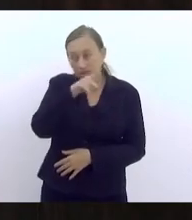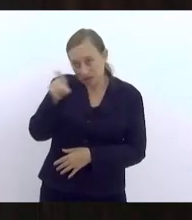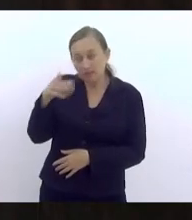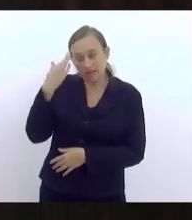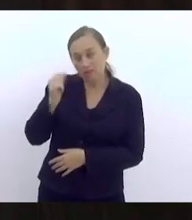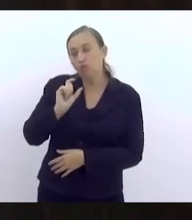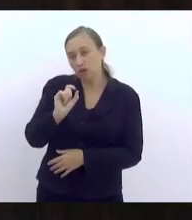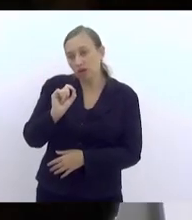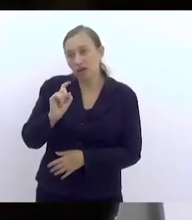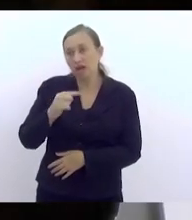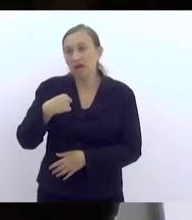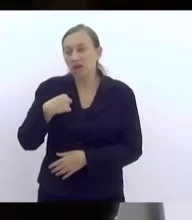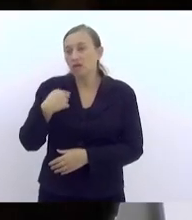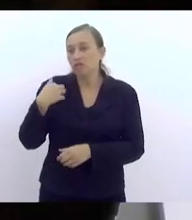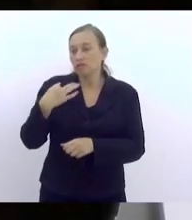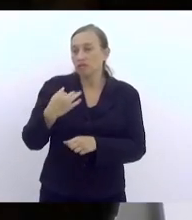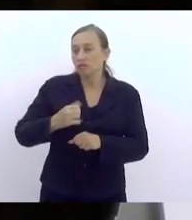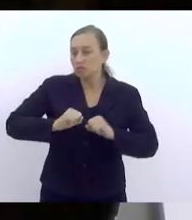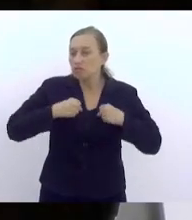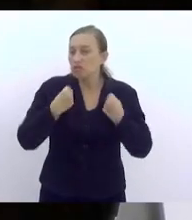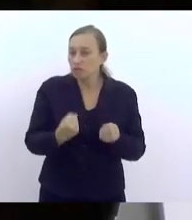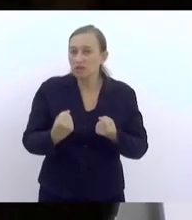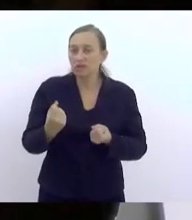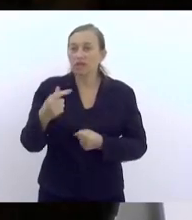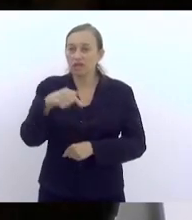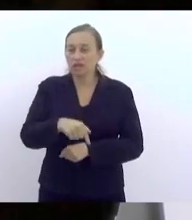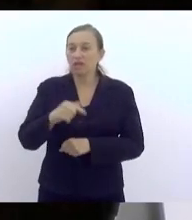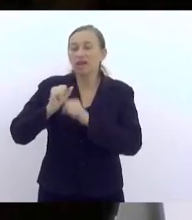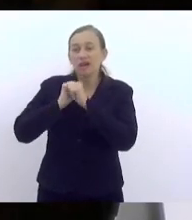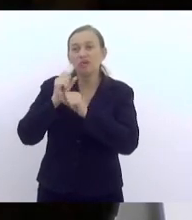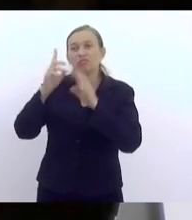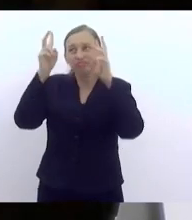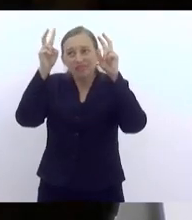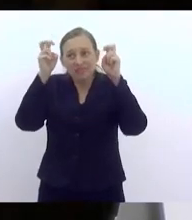questão de estar aqui, porque esse é um tema que me move há muitos anos já.